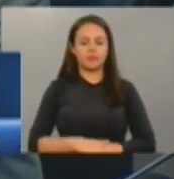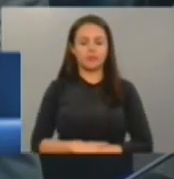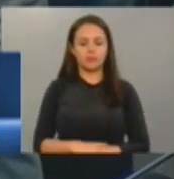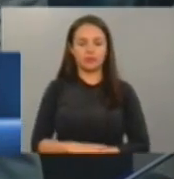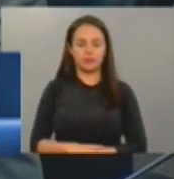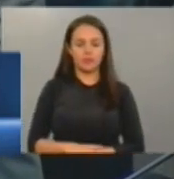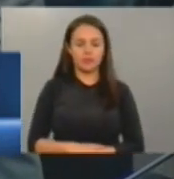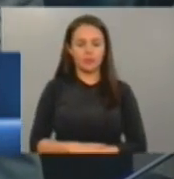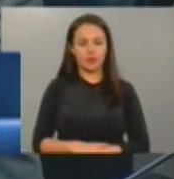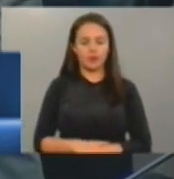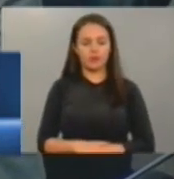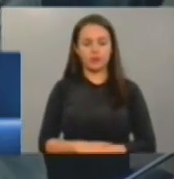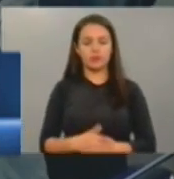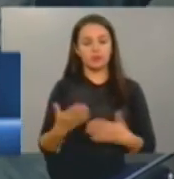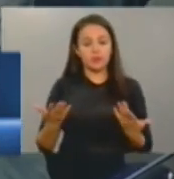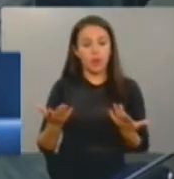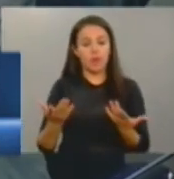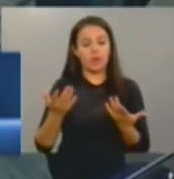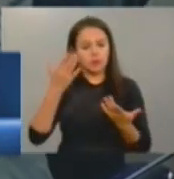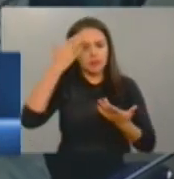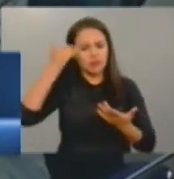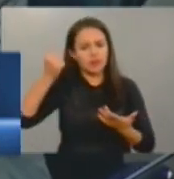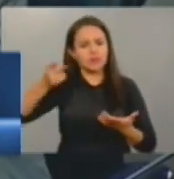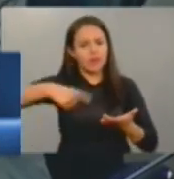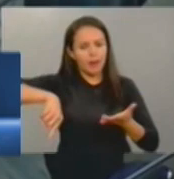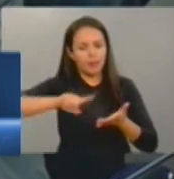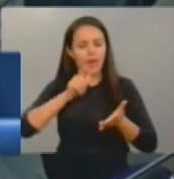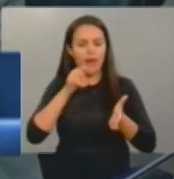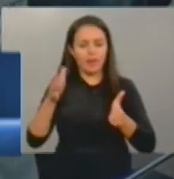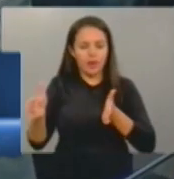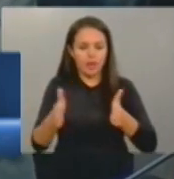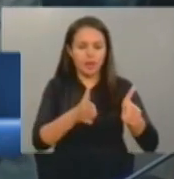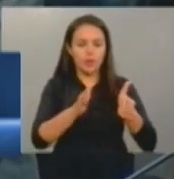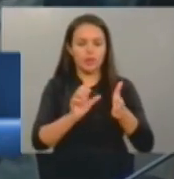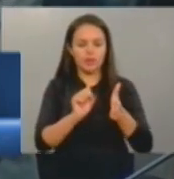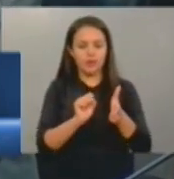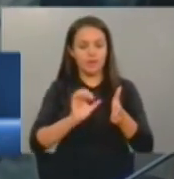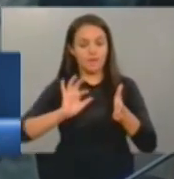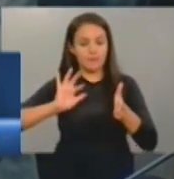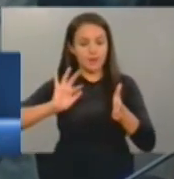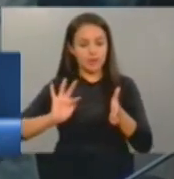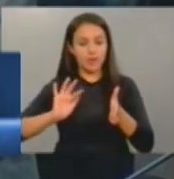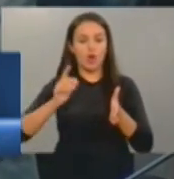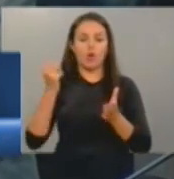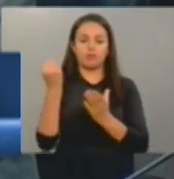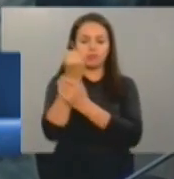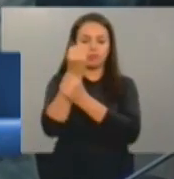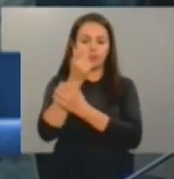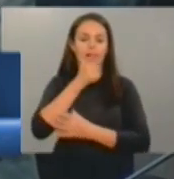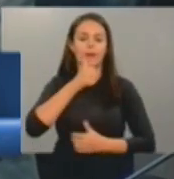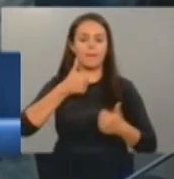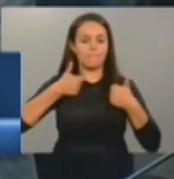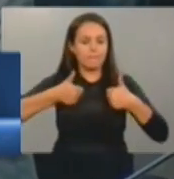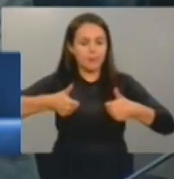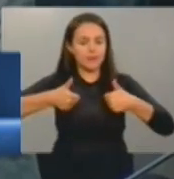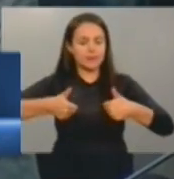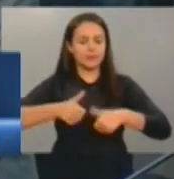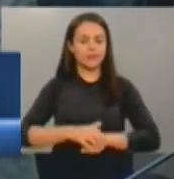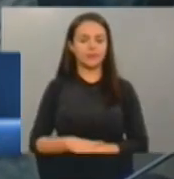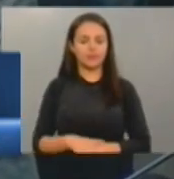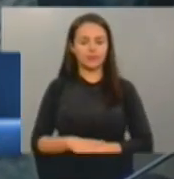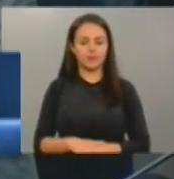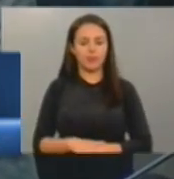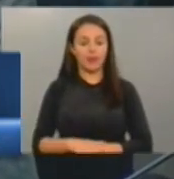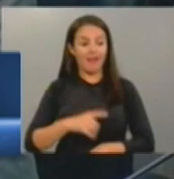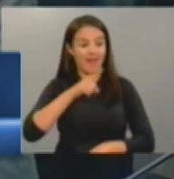Não existe essa preocupação a curto prazo. A segunda coisa que nós vimos lá é que a parte